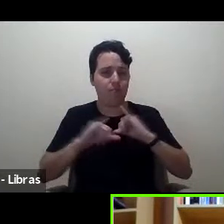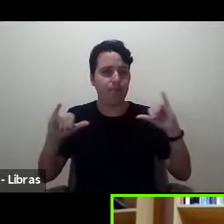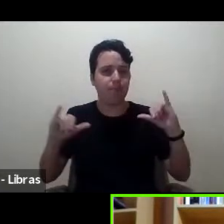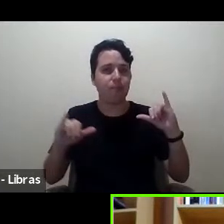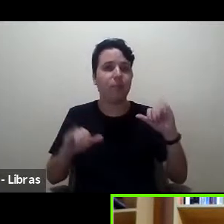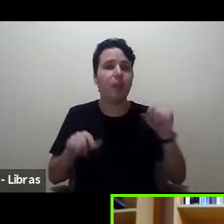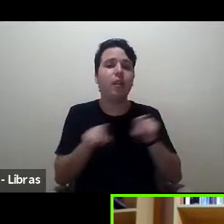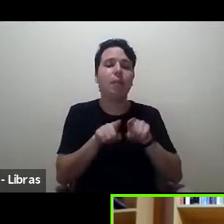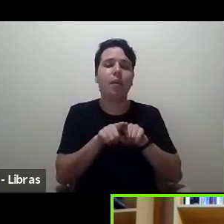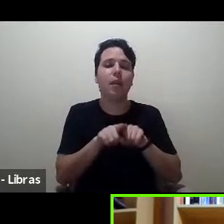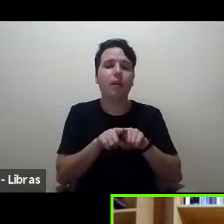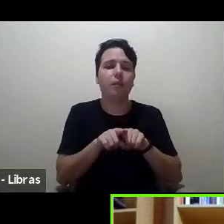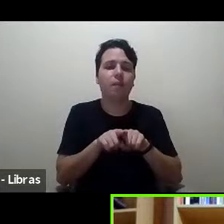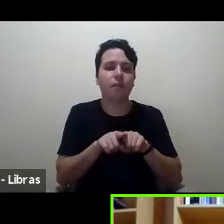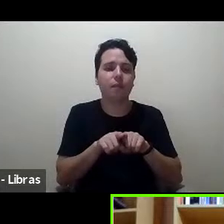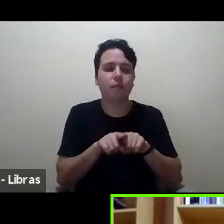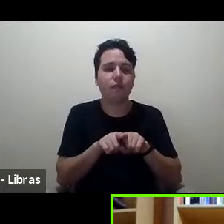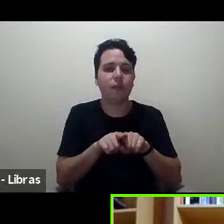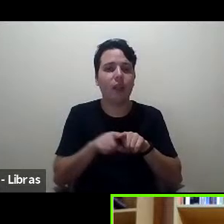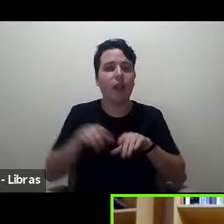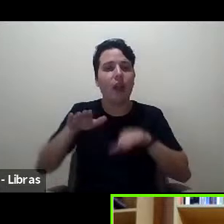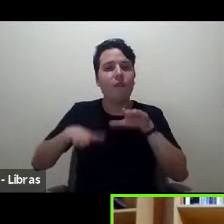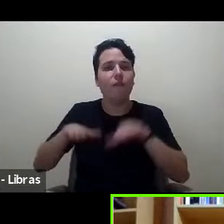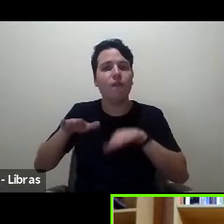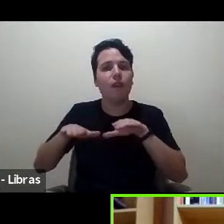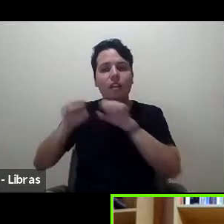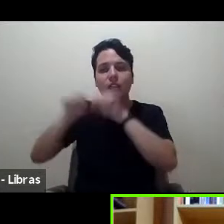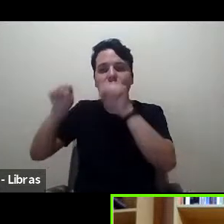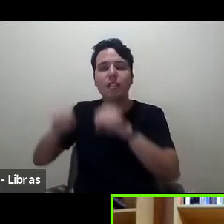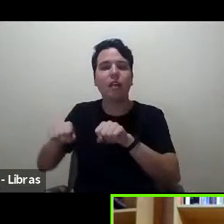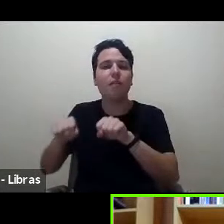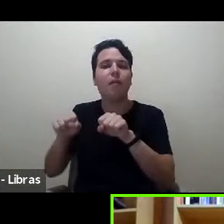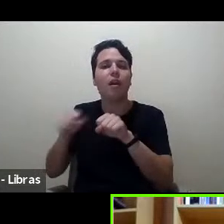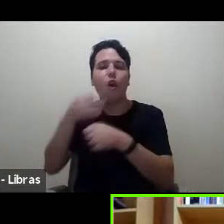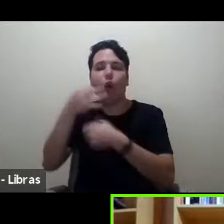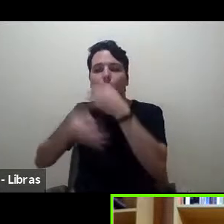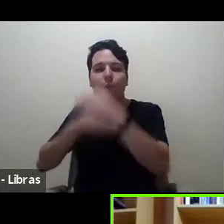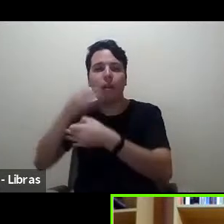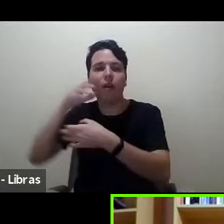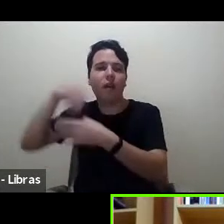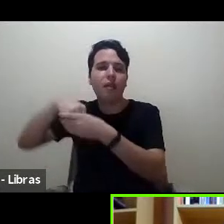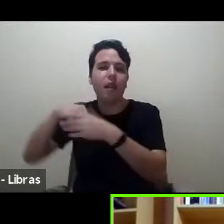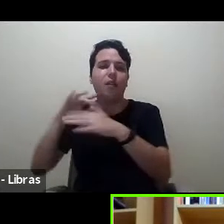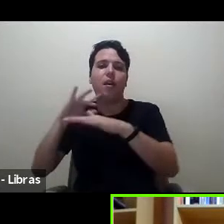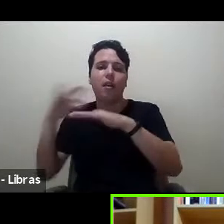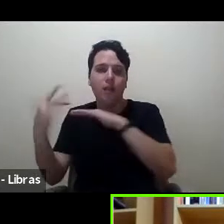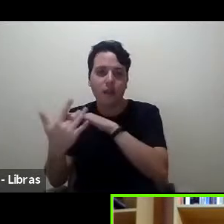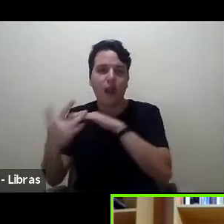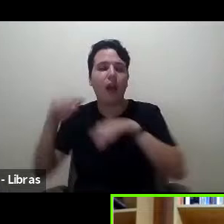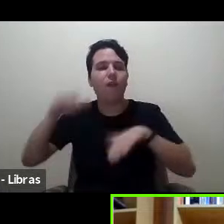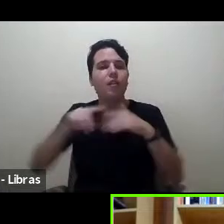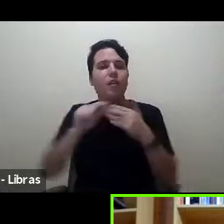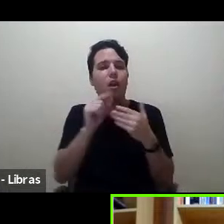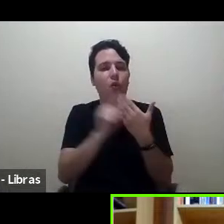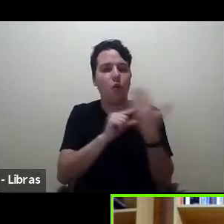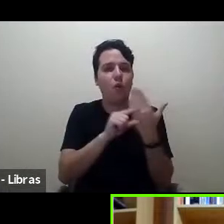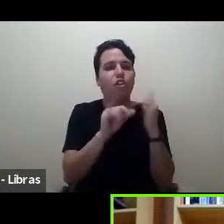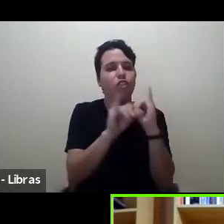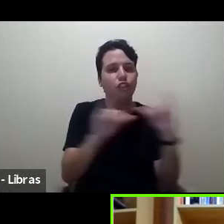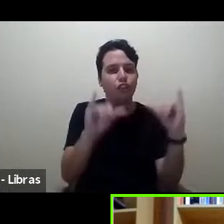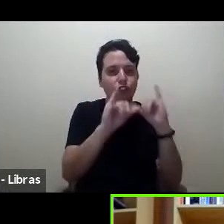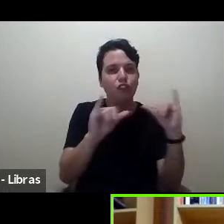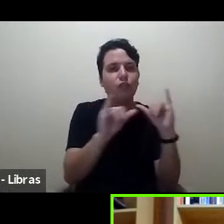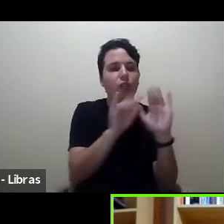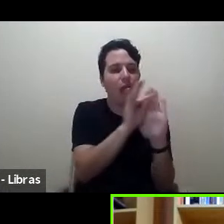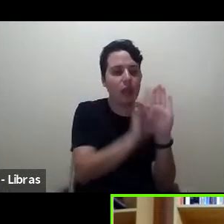comentários terminam sendo feitos nas plataformas de redes sociais onde também divulgamos os autores também divulgam os textos e lá